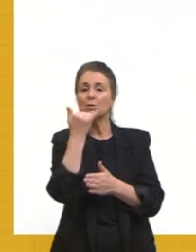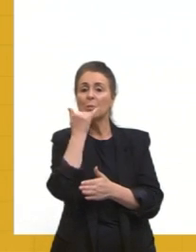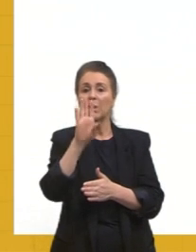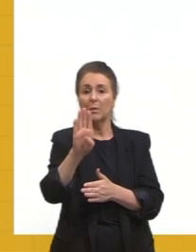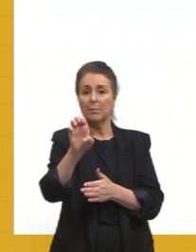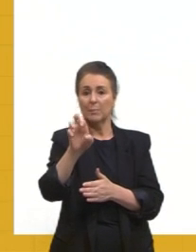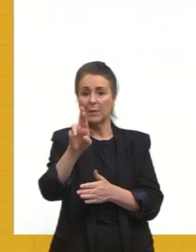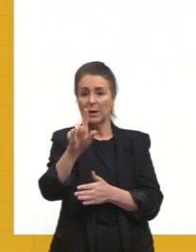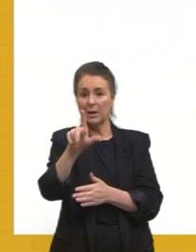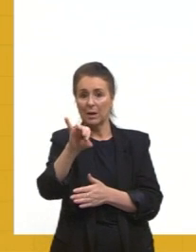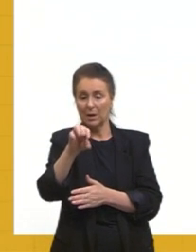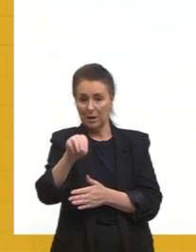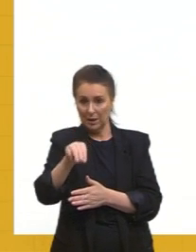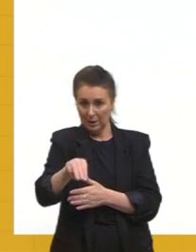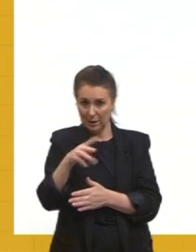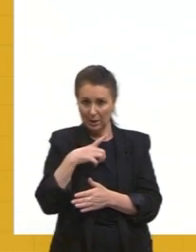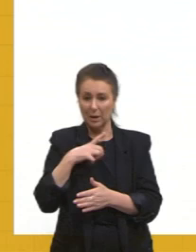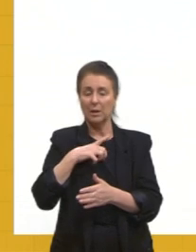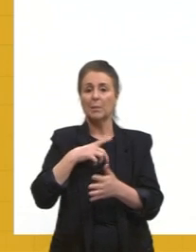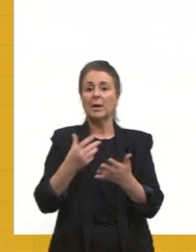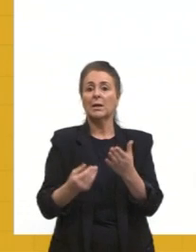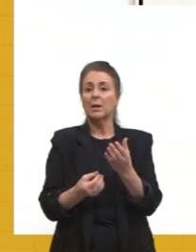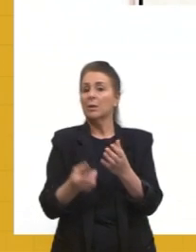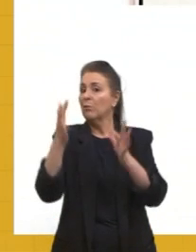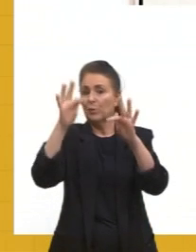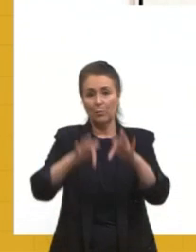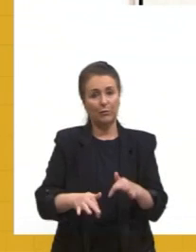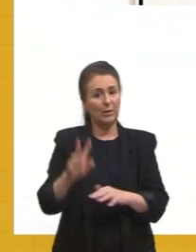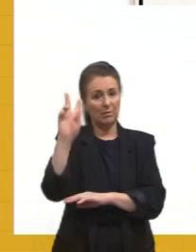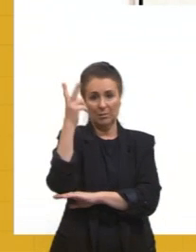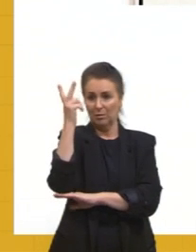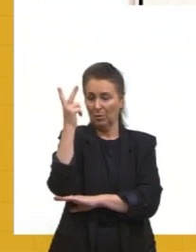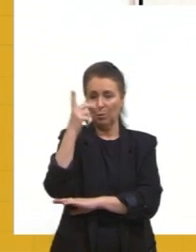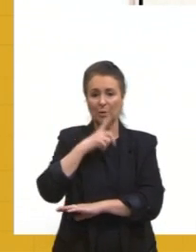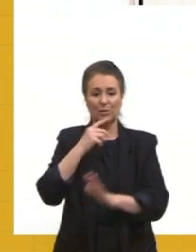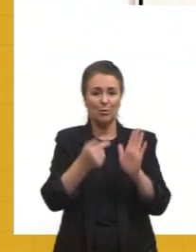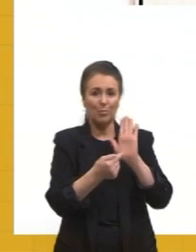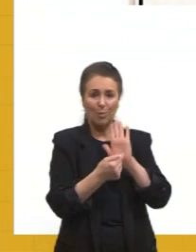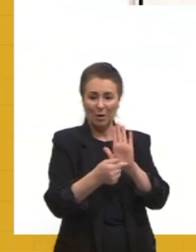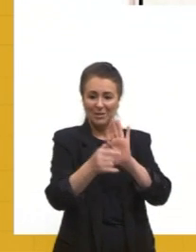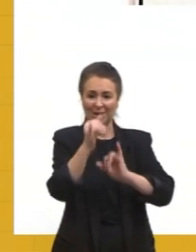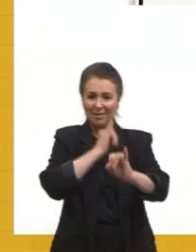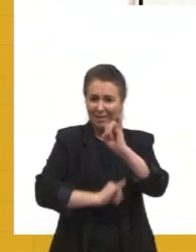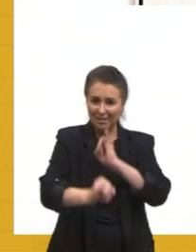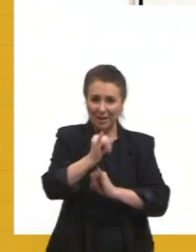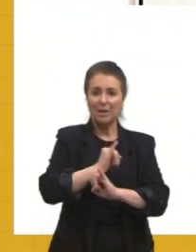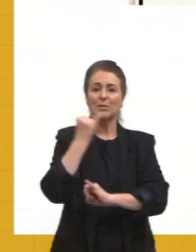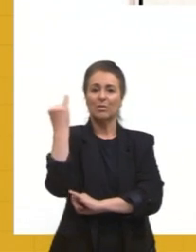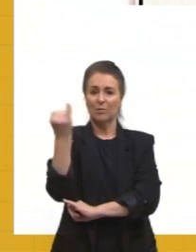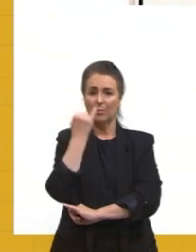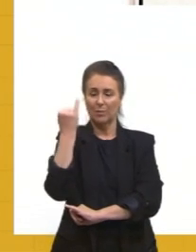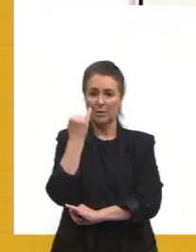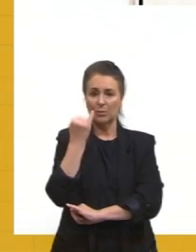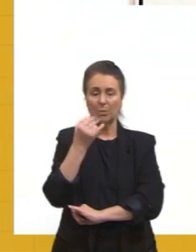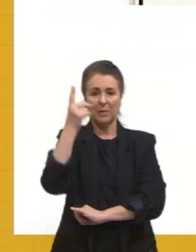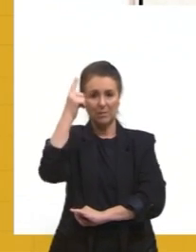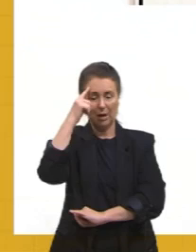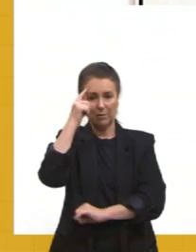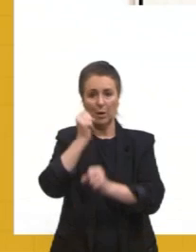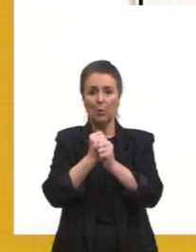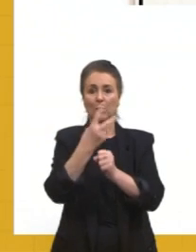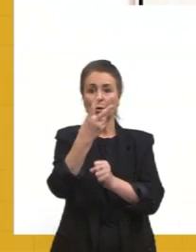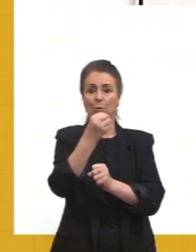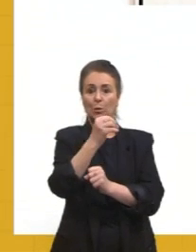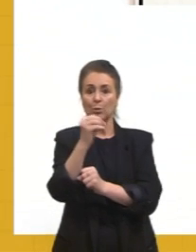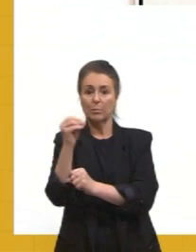dá início aí ao capitalismo financeiro, internet, celulares, aqui para terminar uma imagem que a gente achava que em 2000 ia ter o bug do